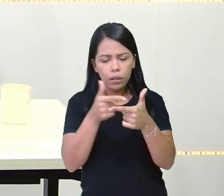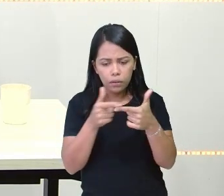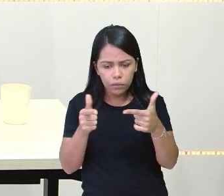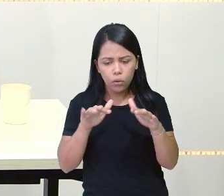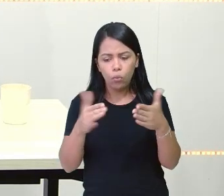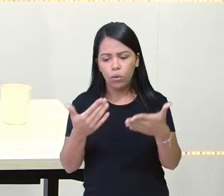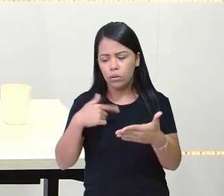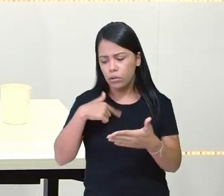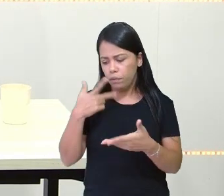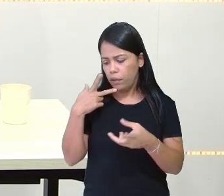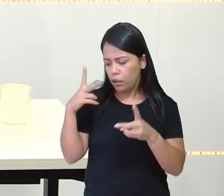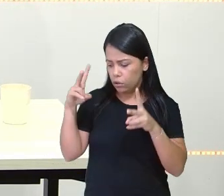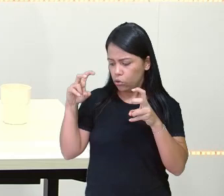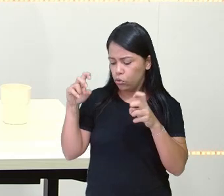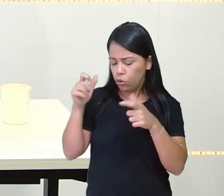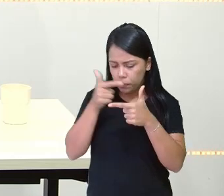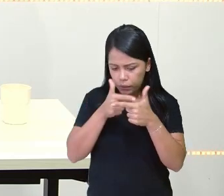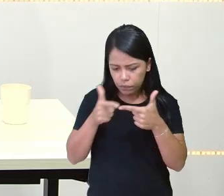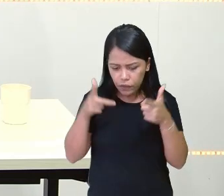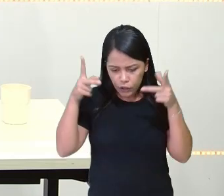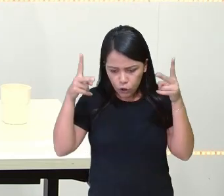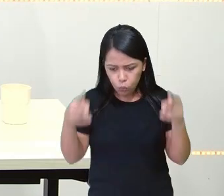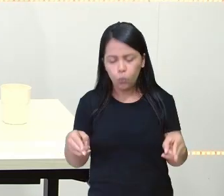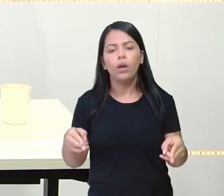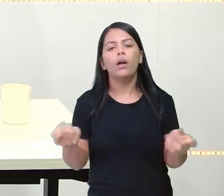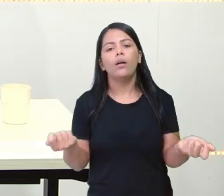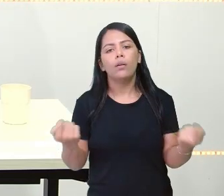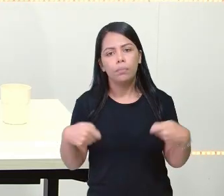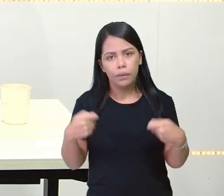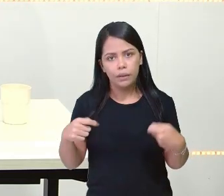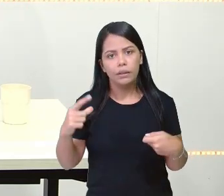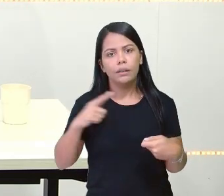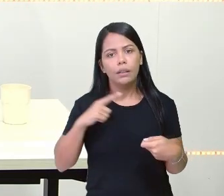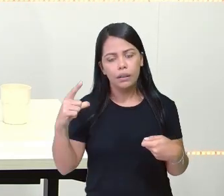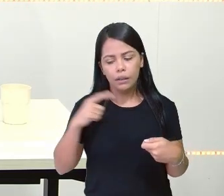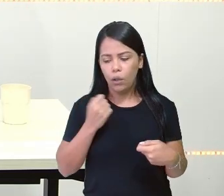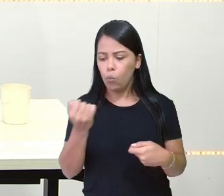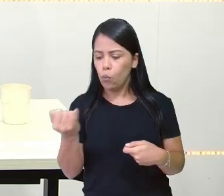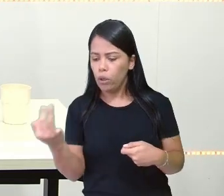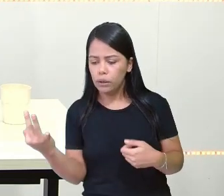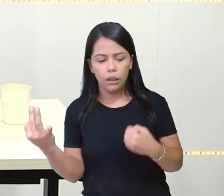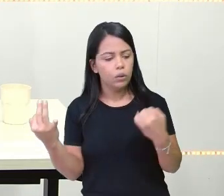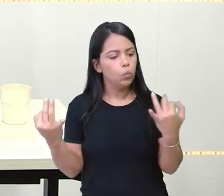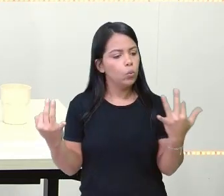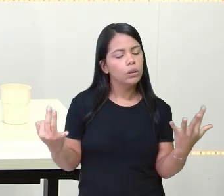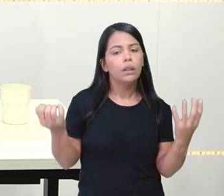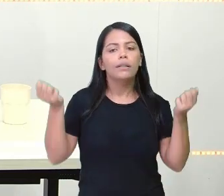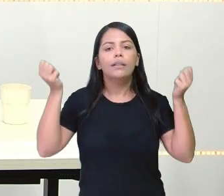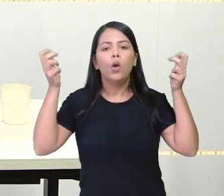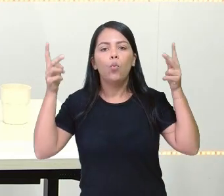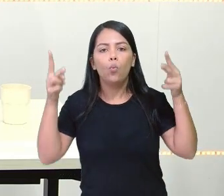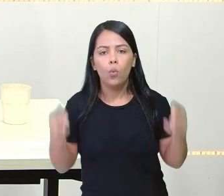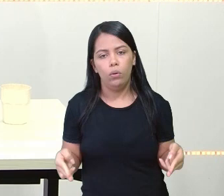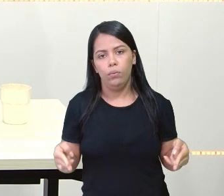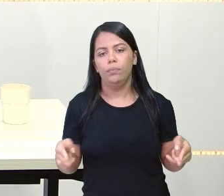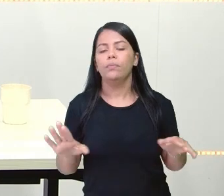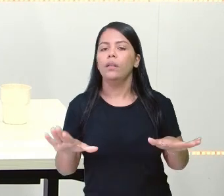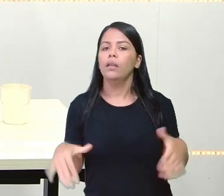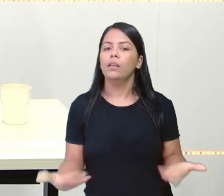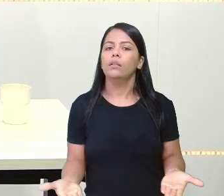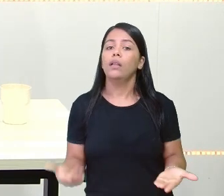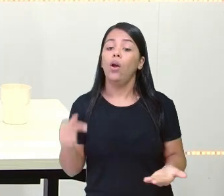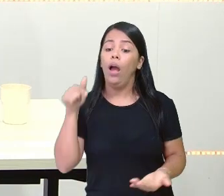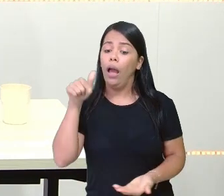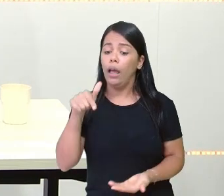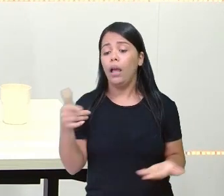Quando a gente fala em dividir igualmente, eles precisam ter a mesma quantidade. Nesse caso aqui, a divisão foi